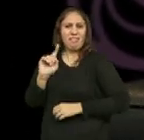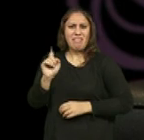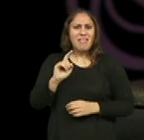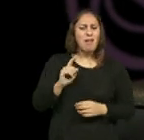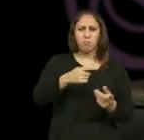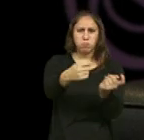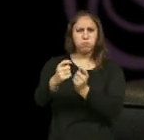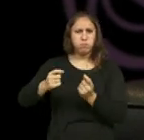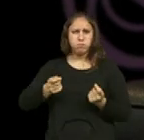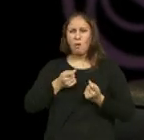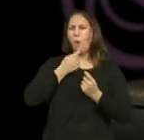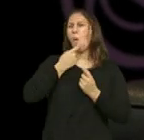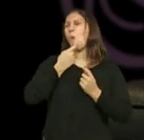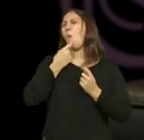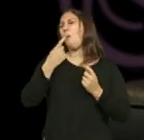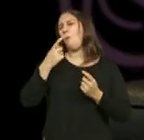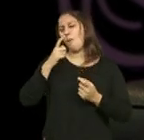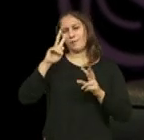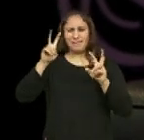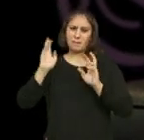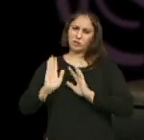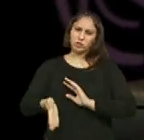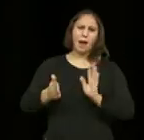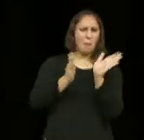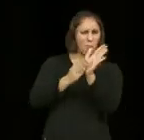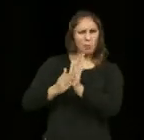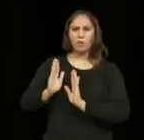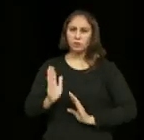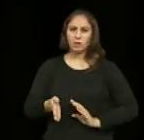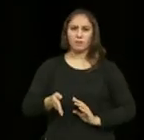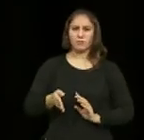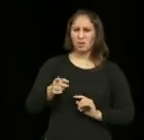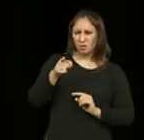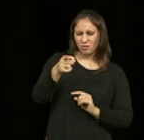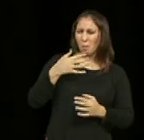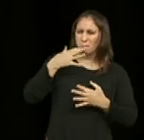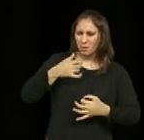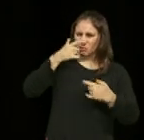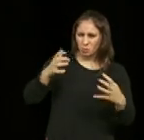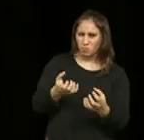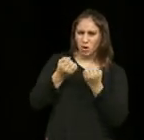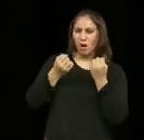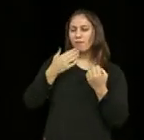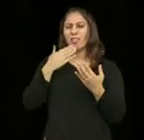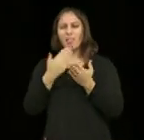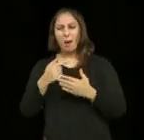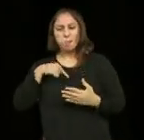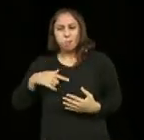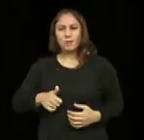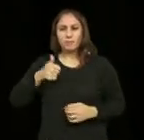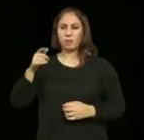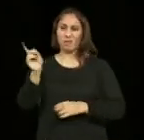isso já está mais que debatido e estudado. não salva mesmo? Acho que não. torna as pessoas melhores? Não,